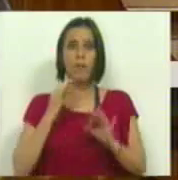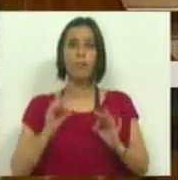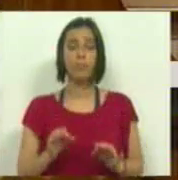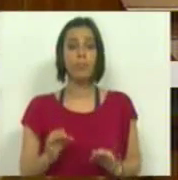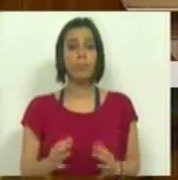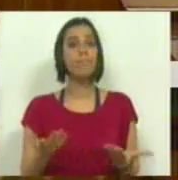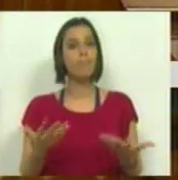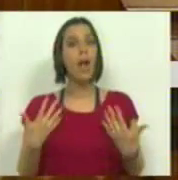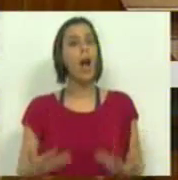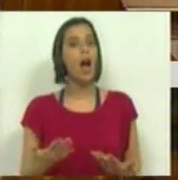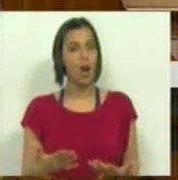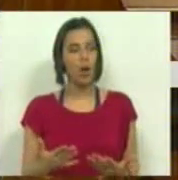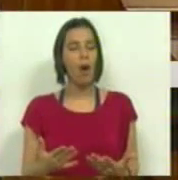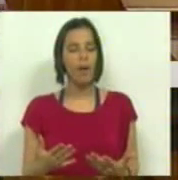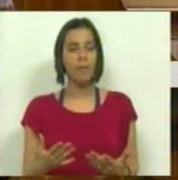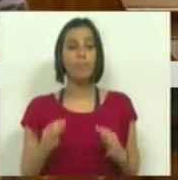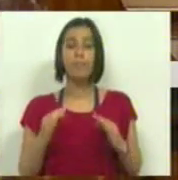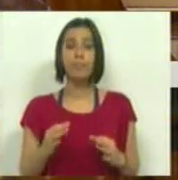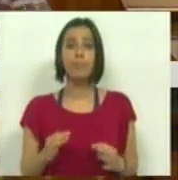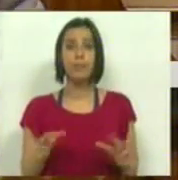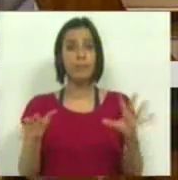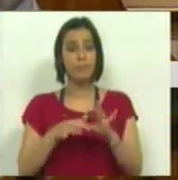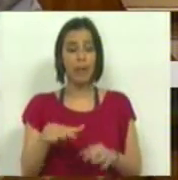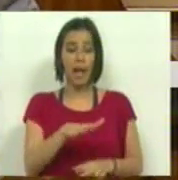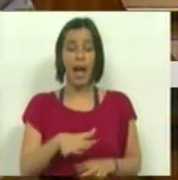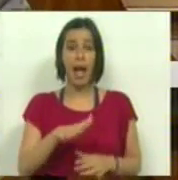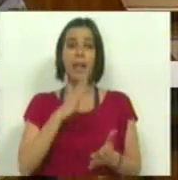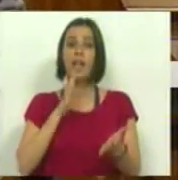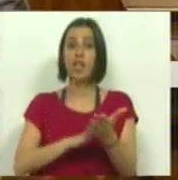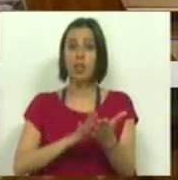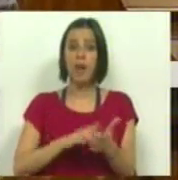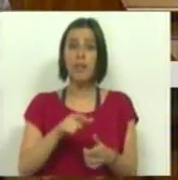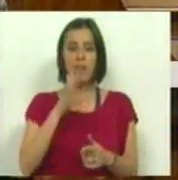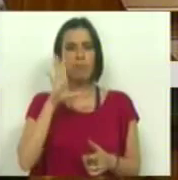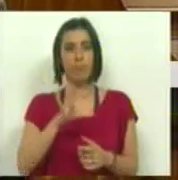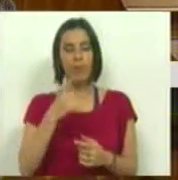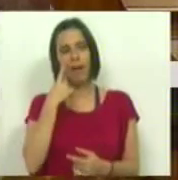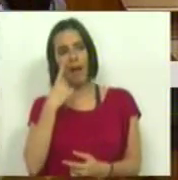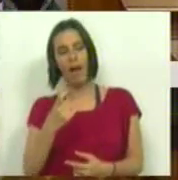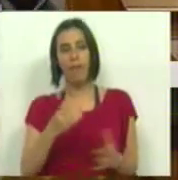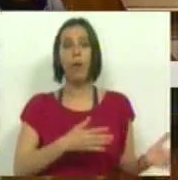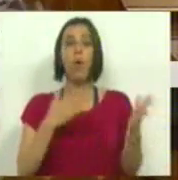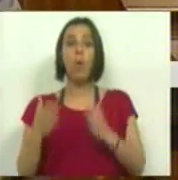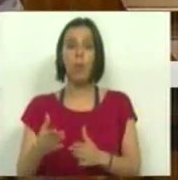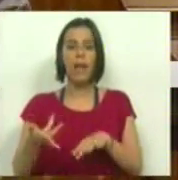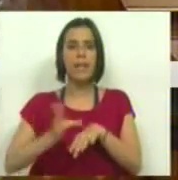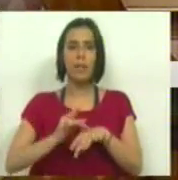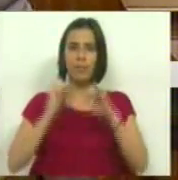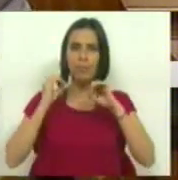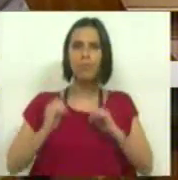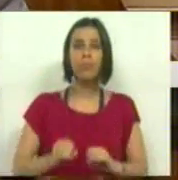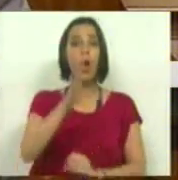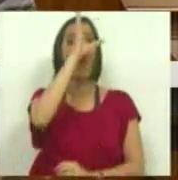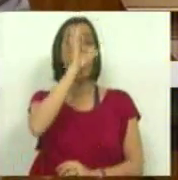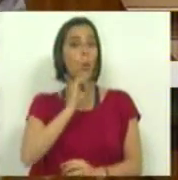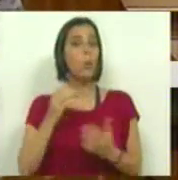O que paira agora, particularmente sobre o setor da restauração, dá conta, por um lado, da insensibilidade de